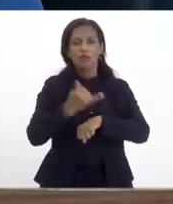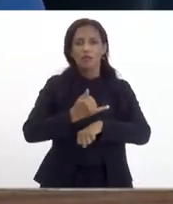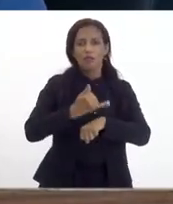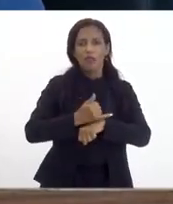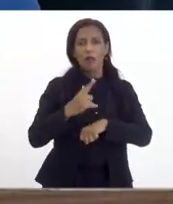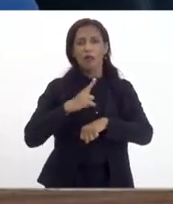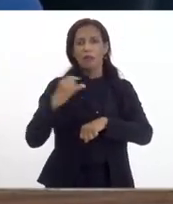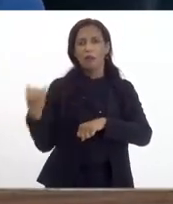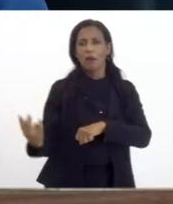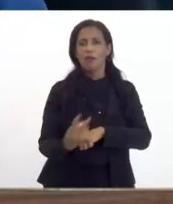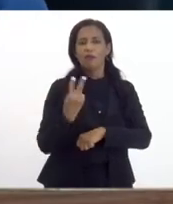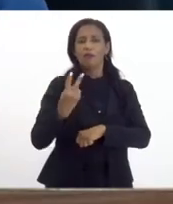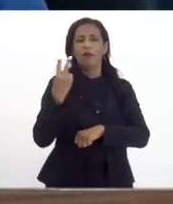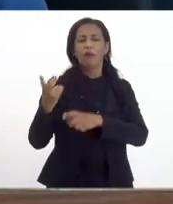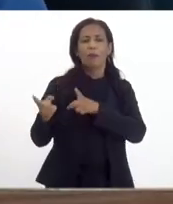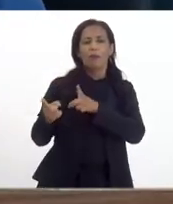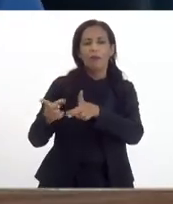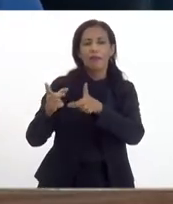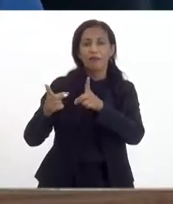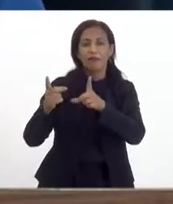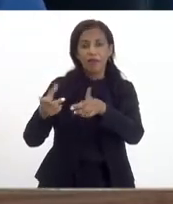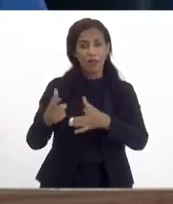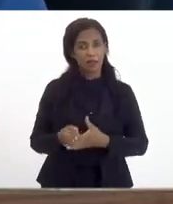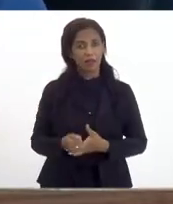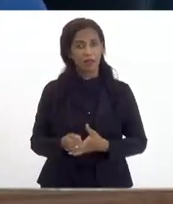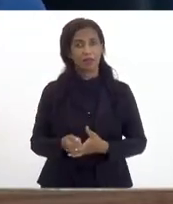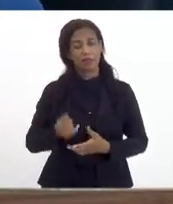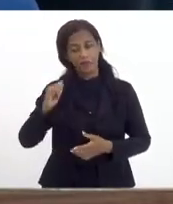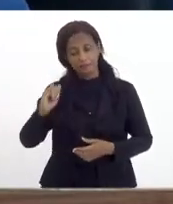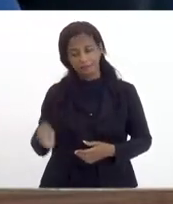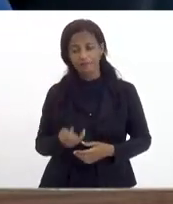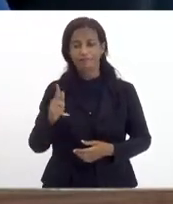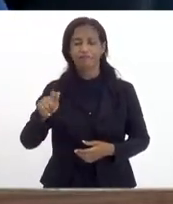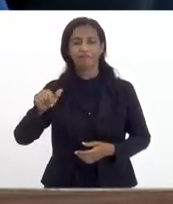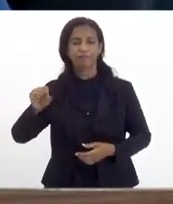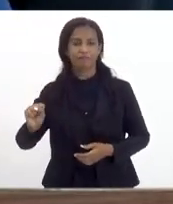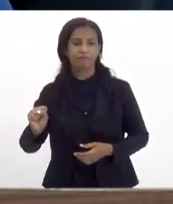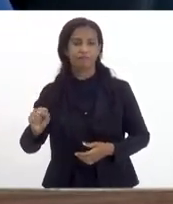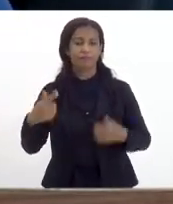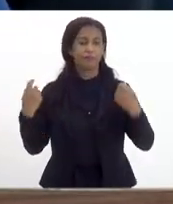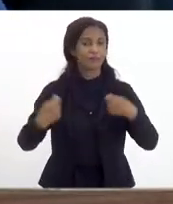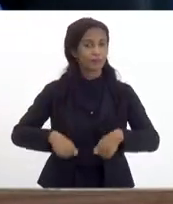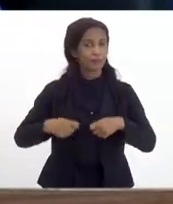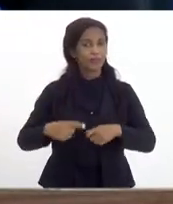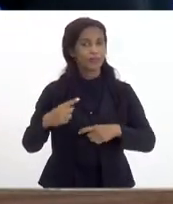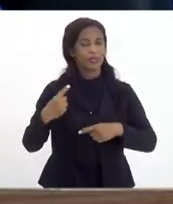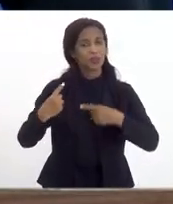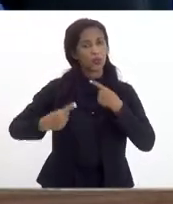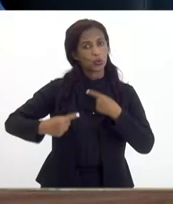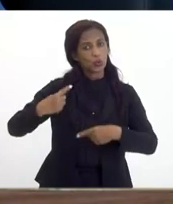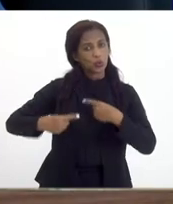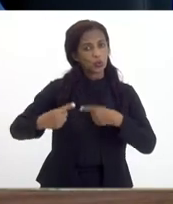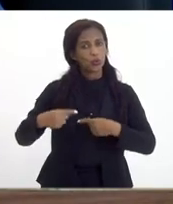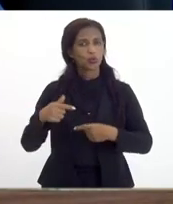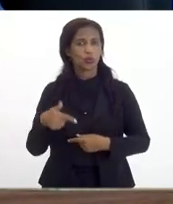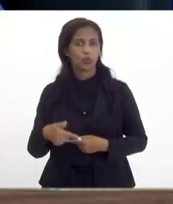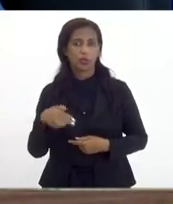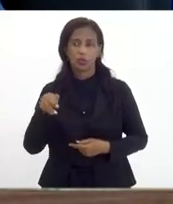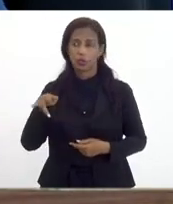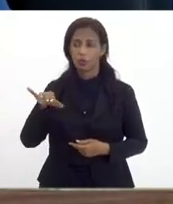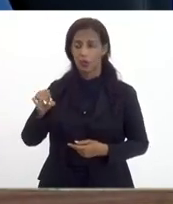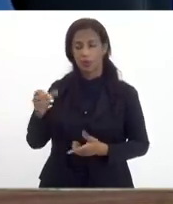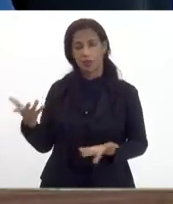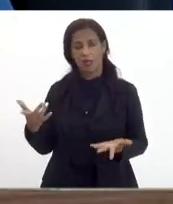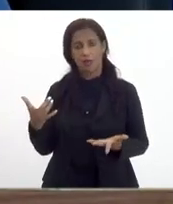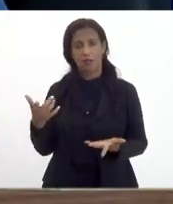mais valor agregado para exportação tem que se utilizar o gás então a gente precisa discutir isso Marcelo via